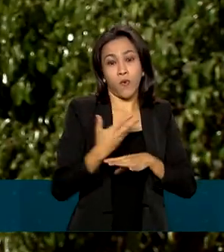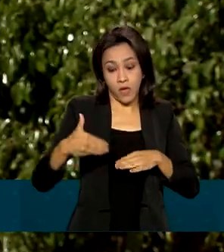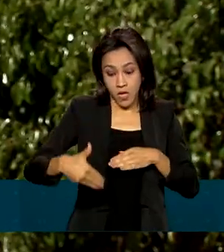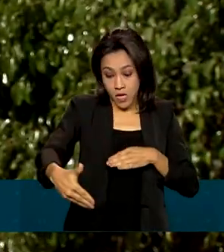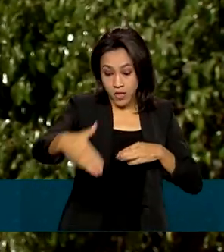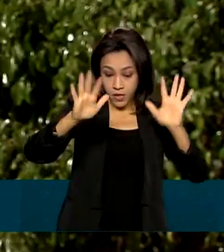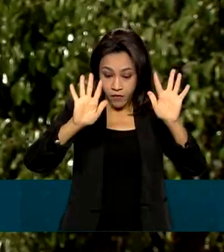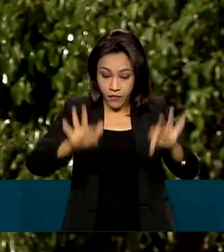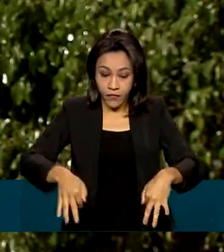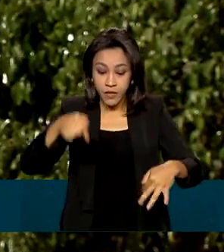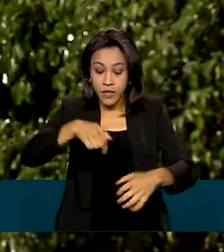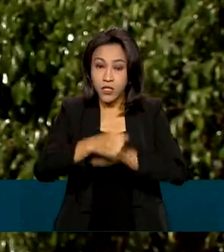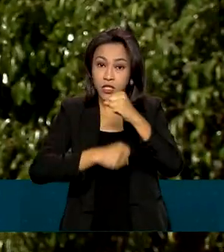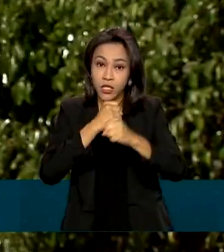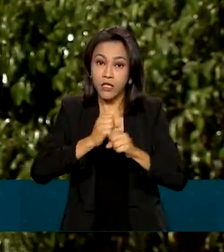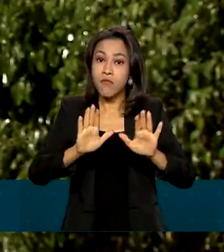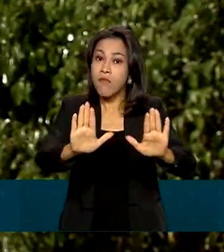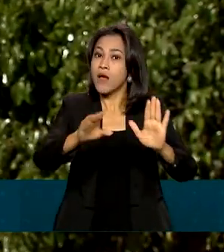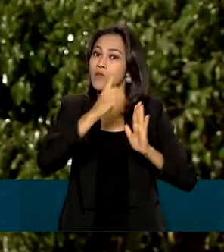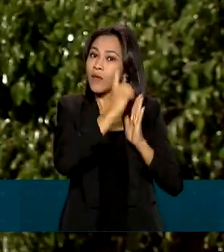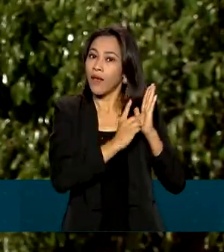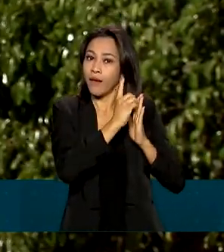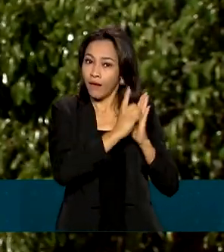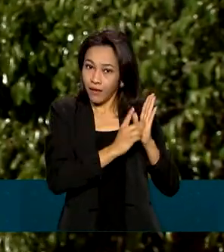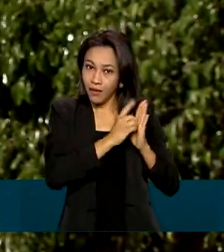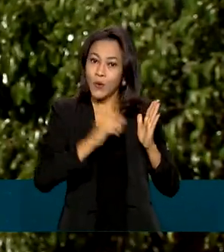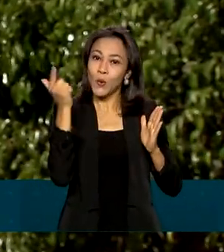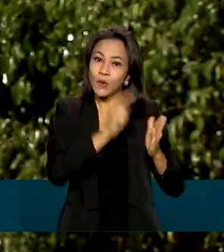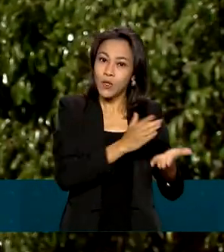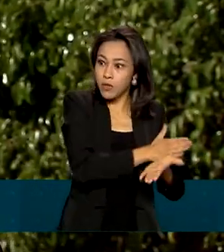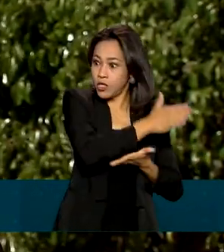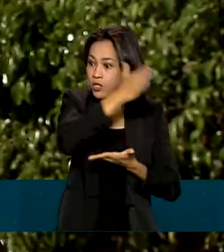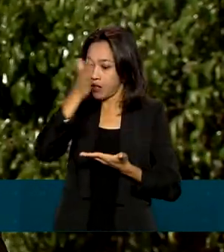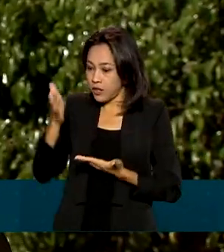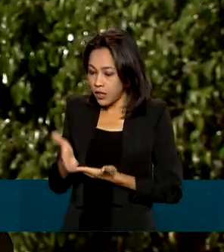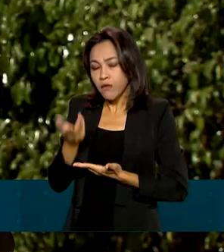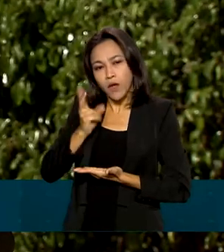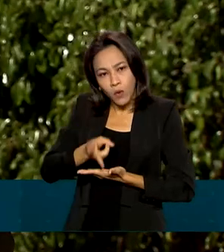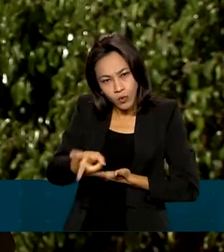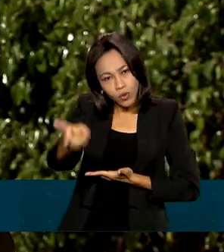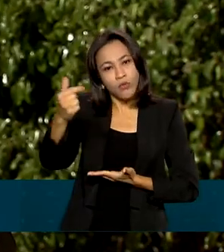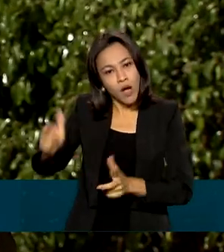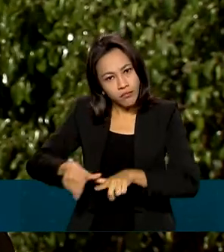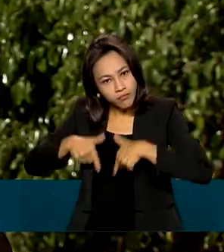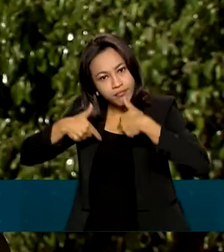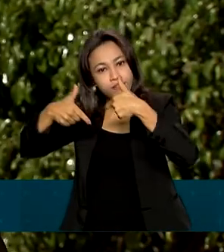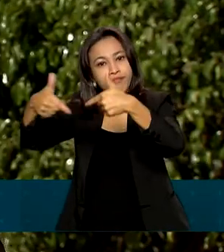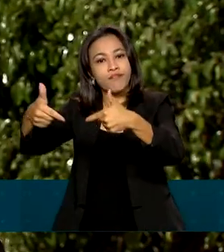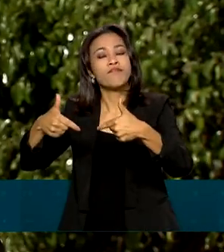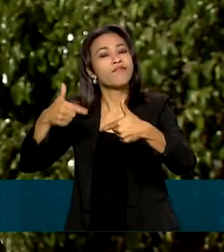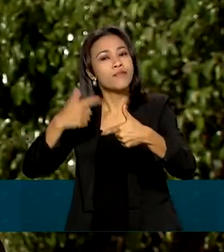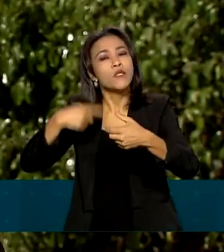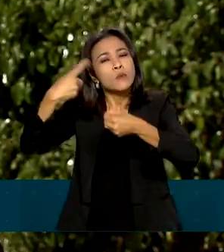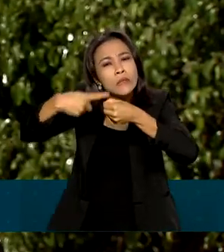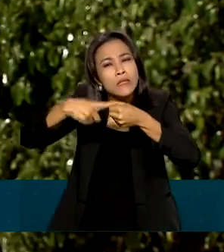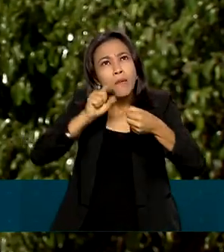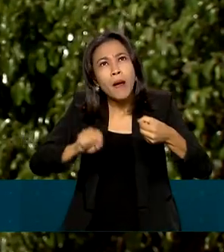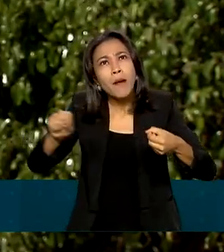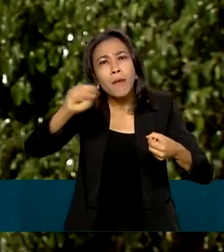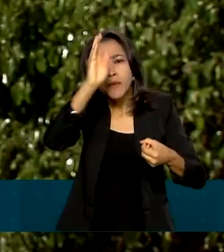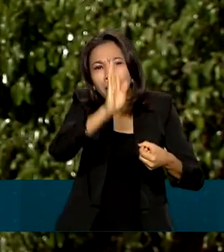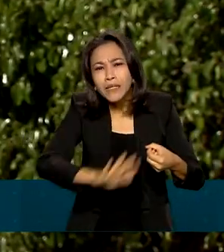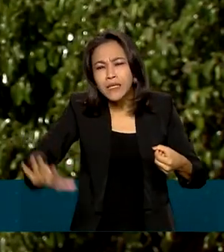deste ano, mas um decreto estendeu o prazo final. Esse trabalho vai continuar a ser executado no interior do país até